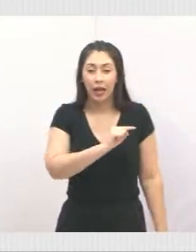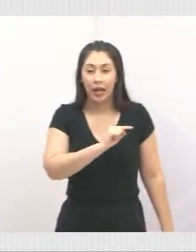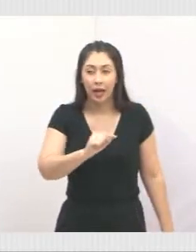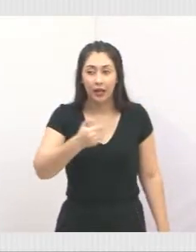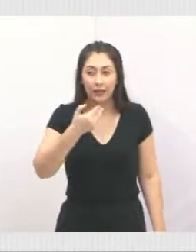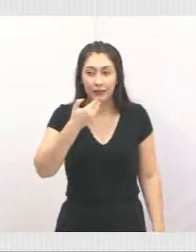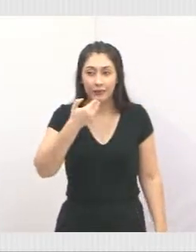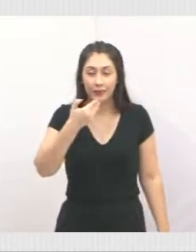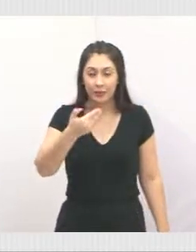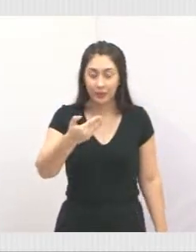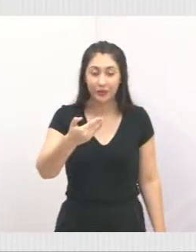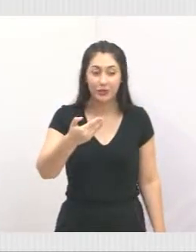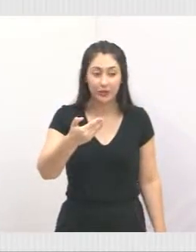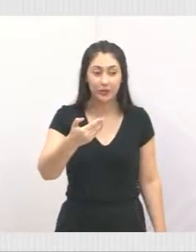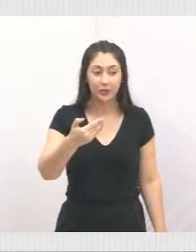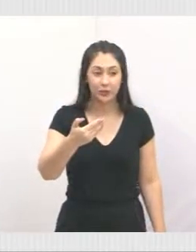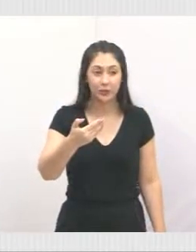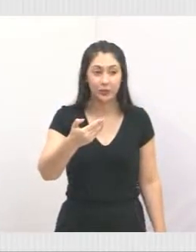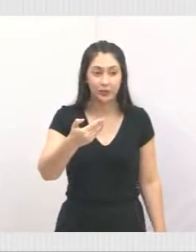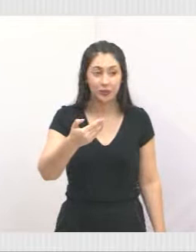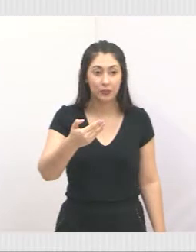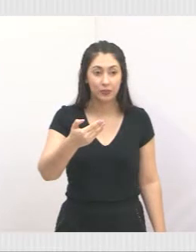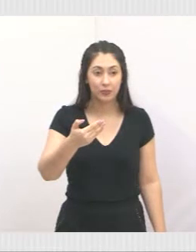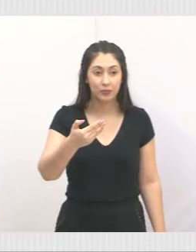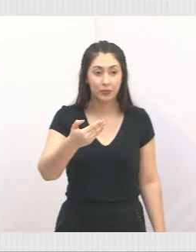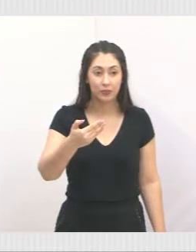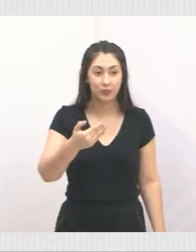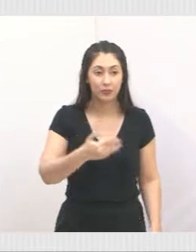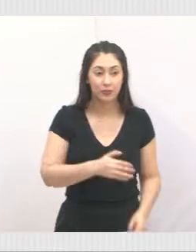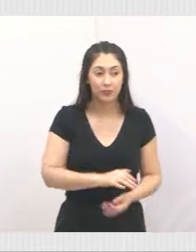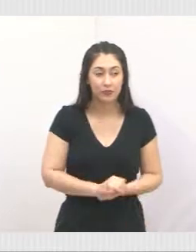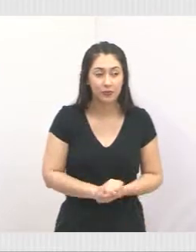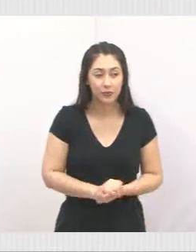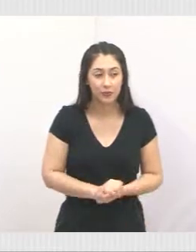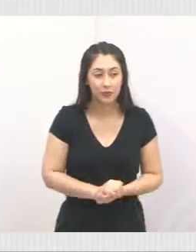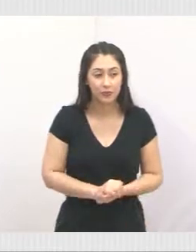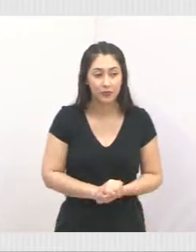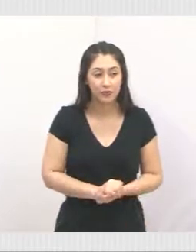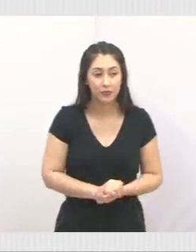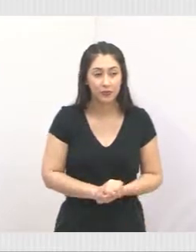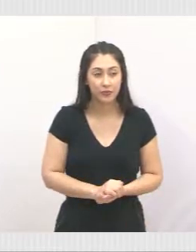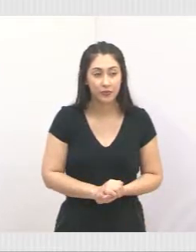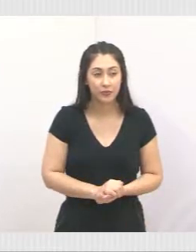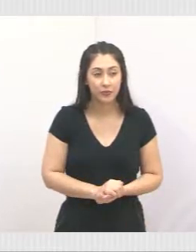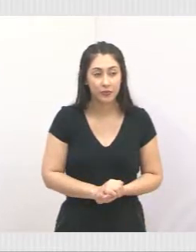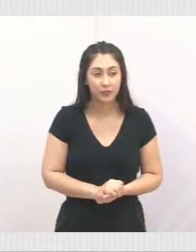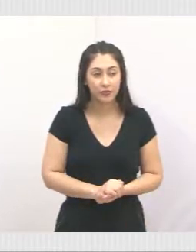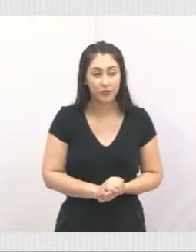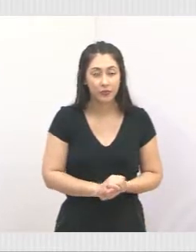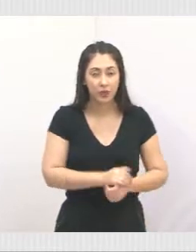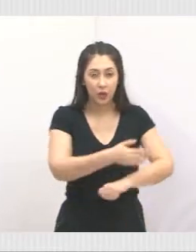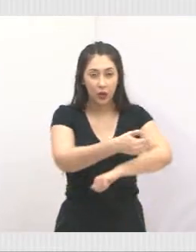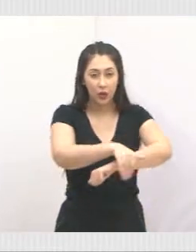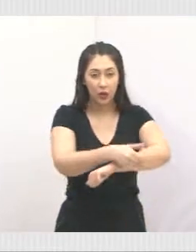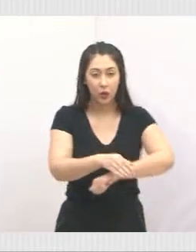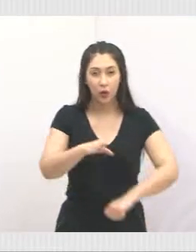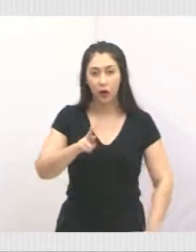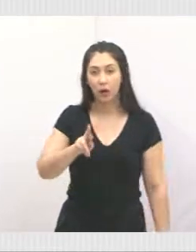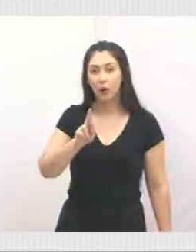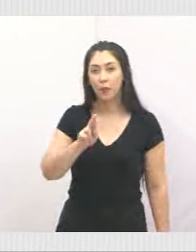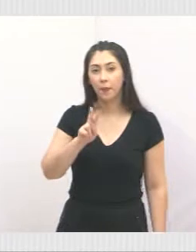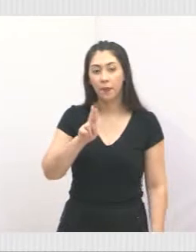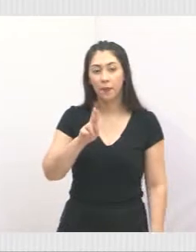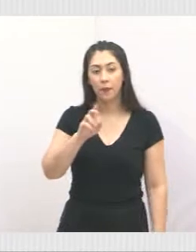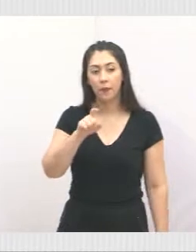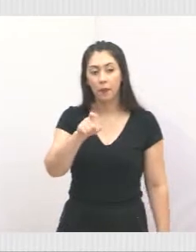uma solicitação do asfalto da Rua Bruxelas, que só